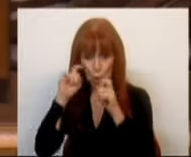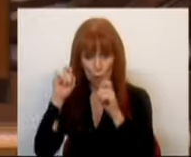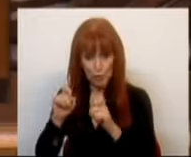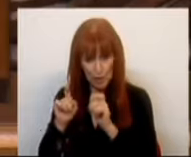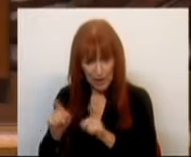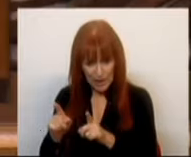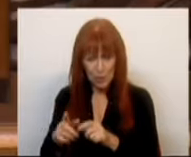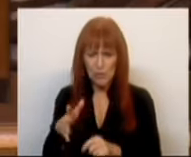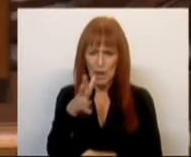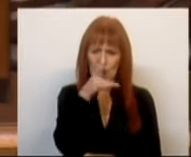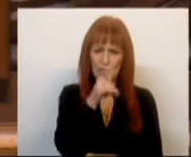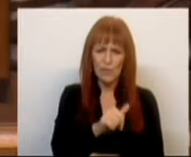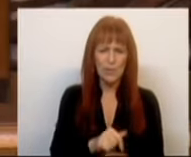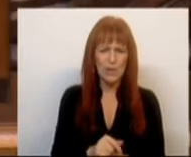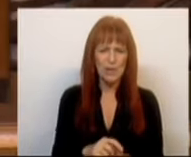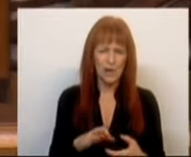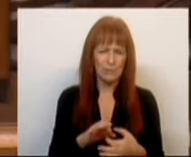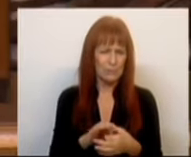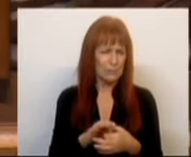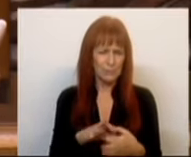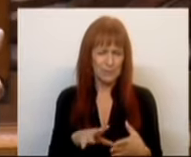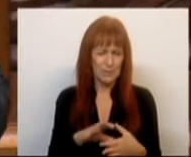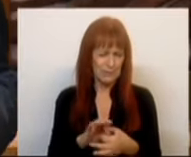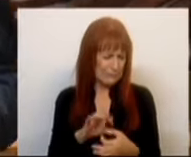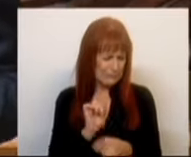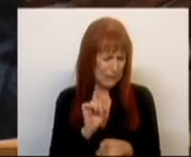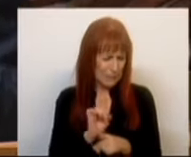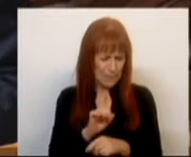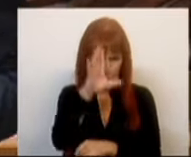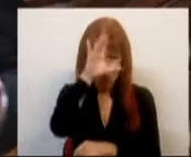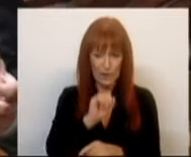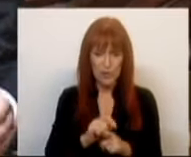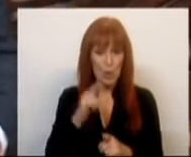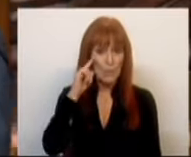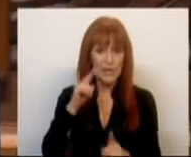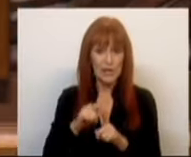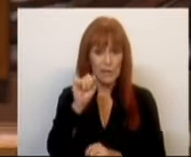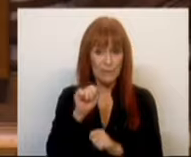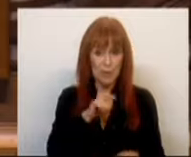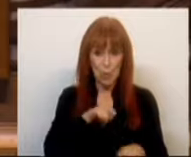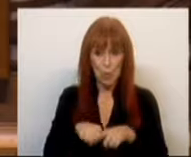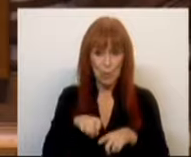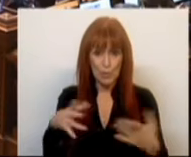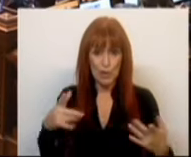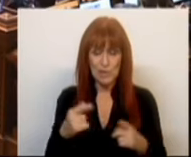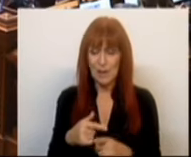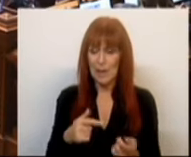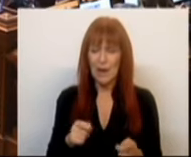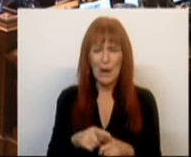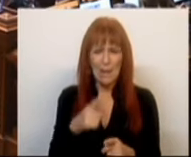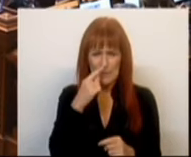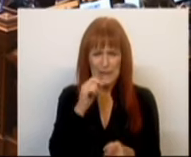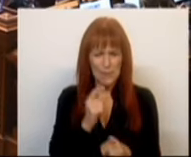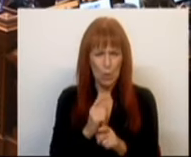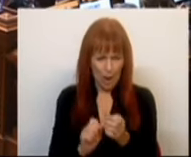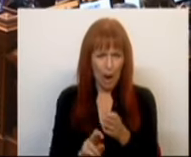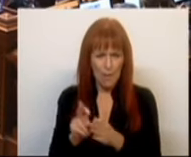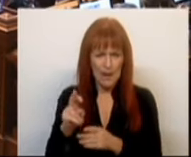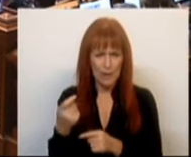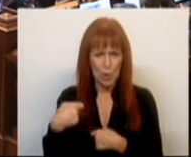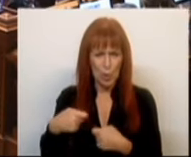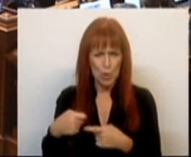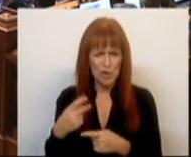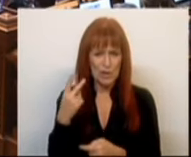Infelizmente, é uma coerência deste Governo, cujo objetivo político parece ser mesmo aumentar o custo da